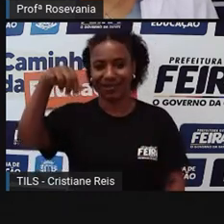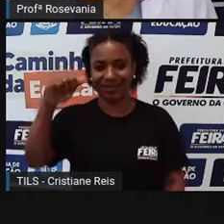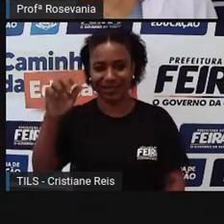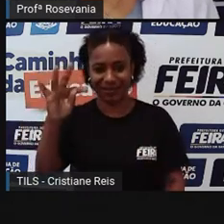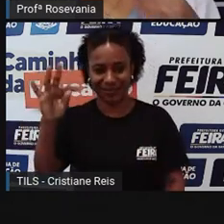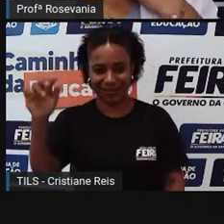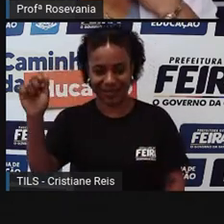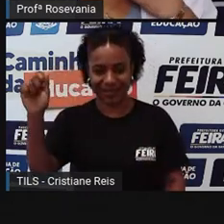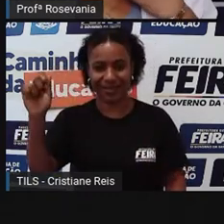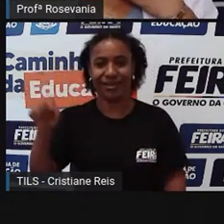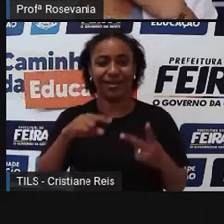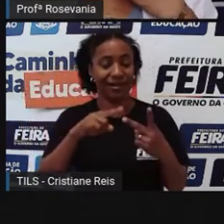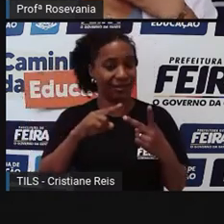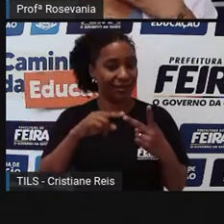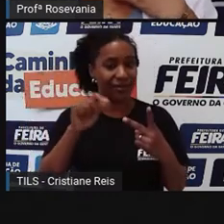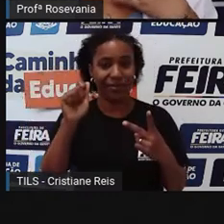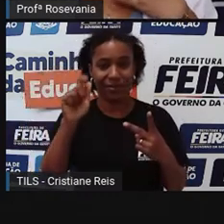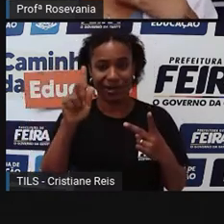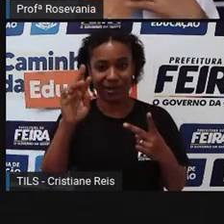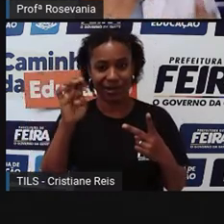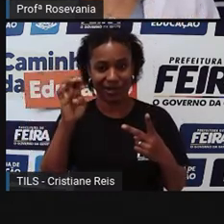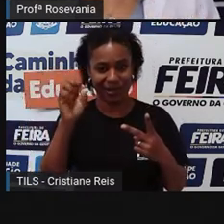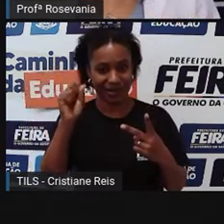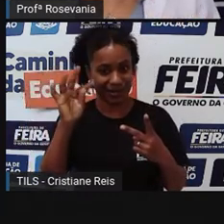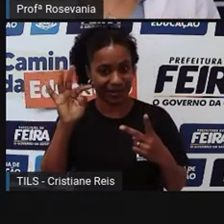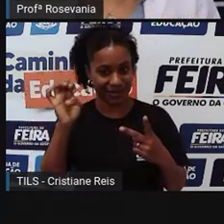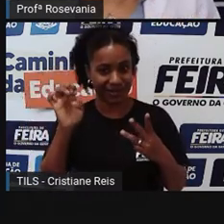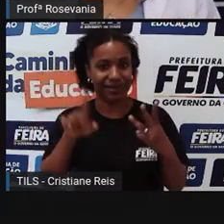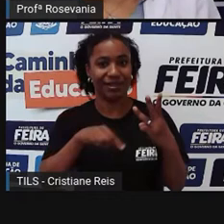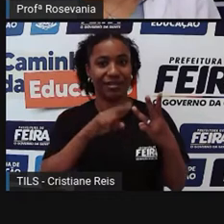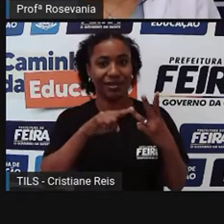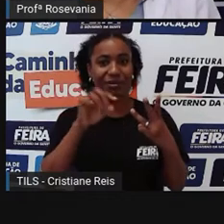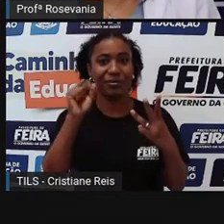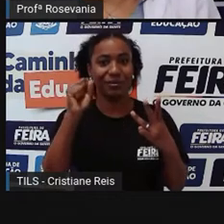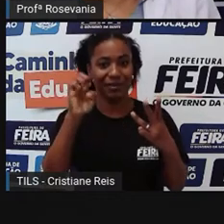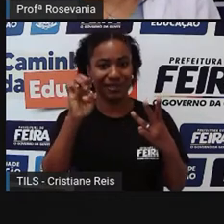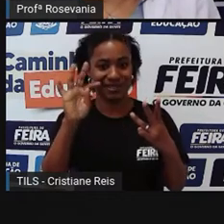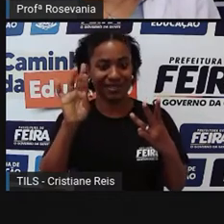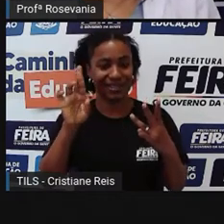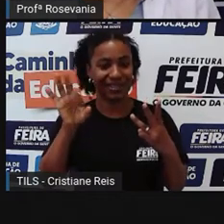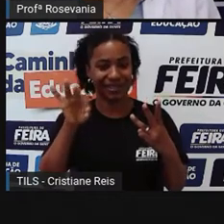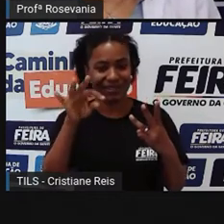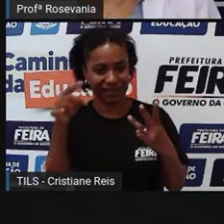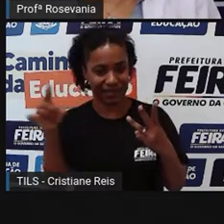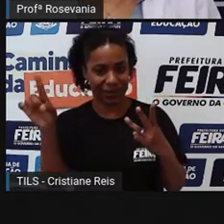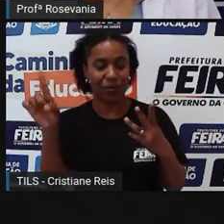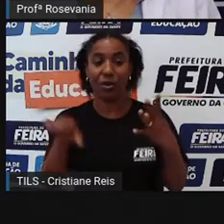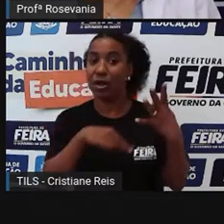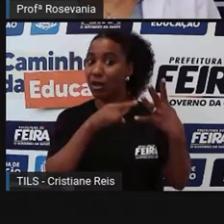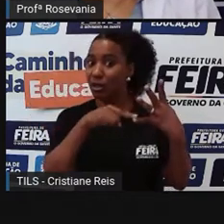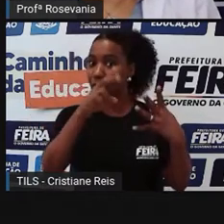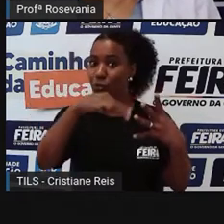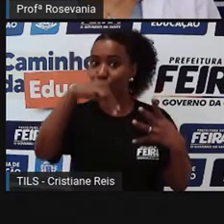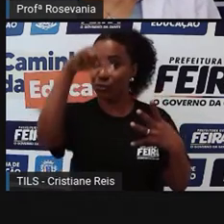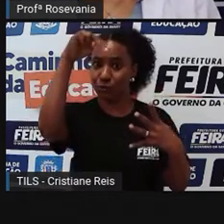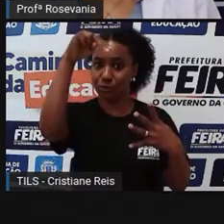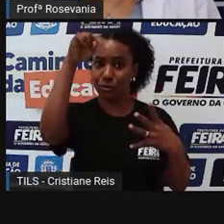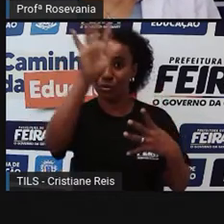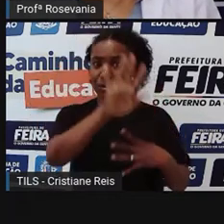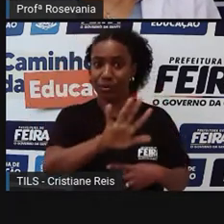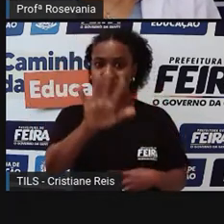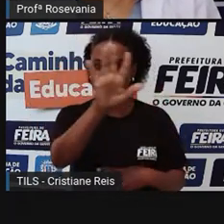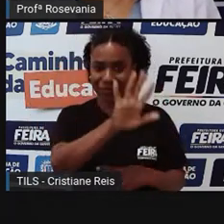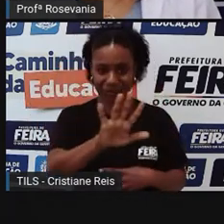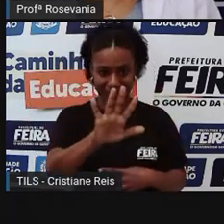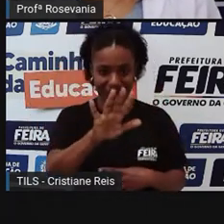o Agreste, desculpa, o Sertão e o Meio Norte. Aí, Feira de Santana está localizada aqui, ó, no Agreste, que é considerada uma zona de